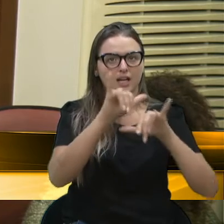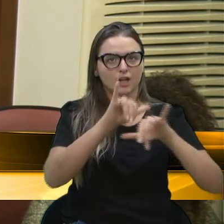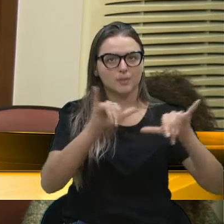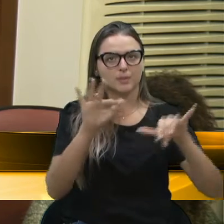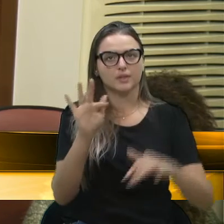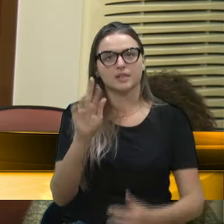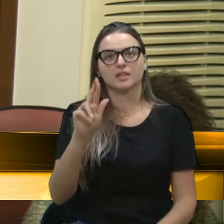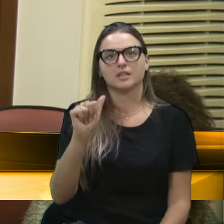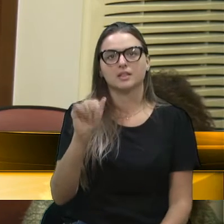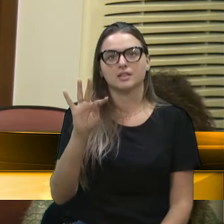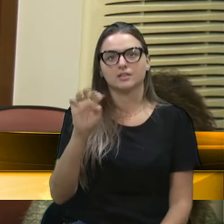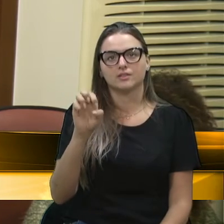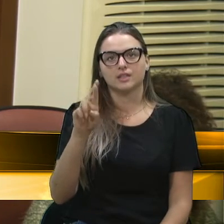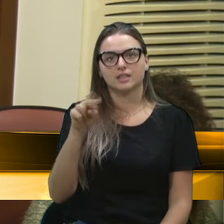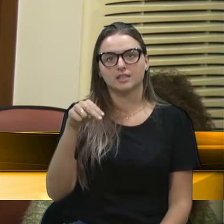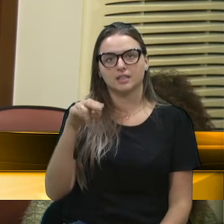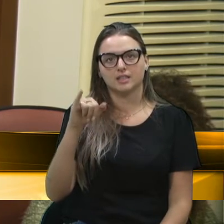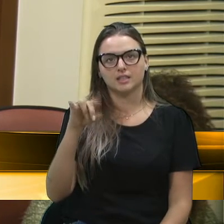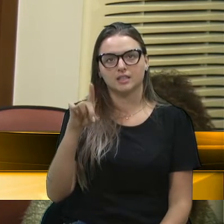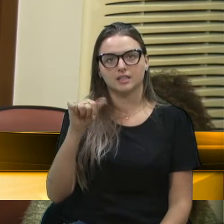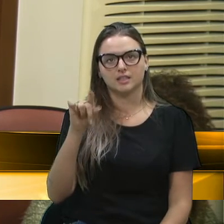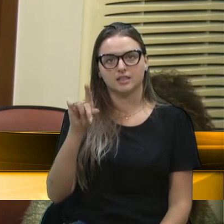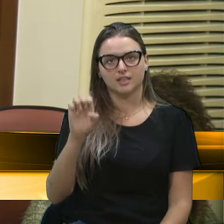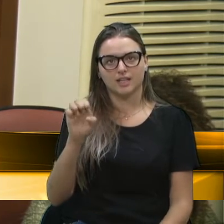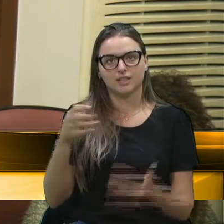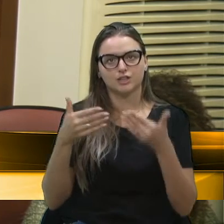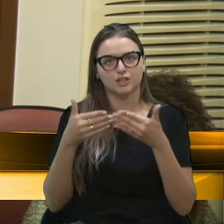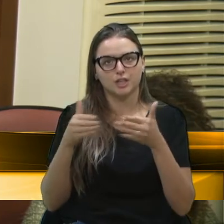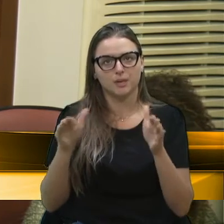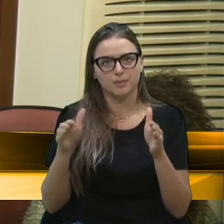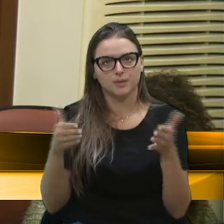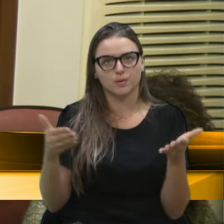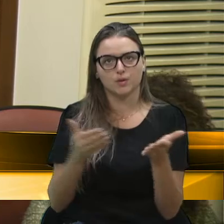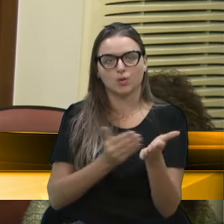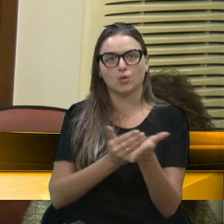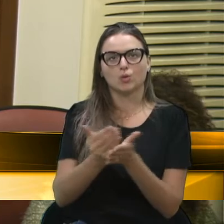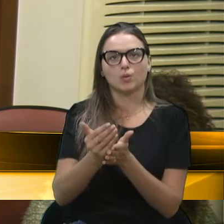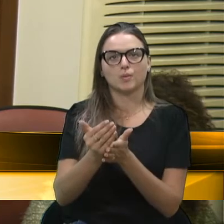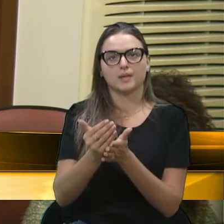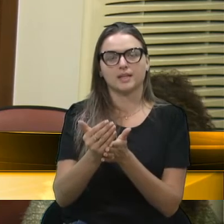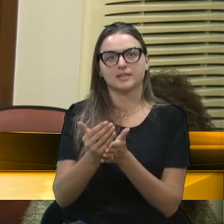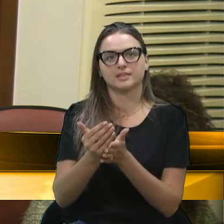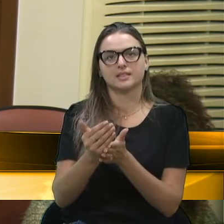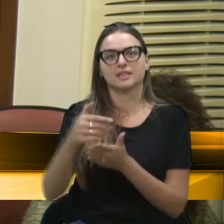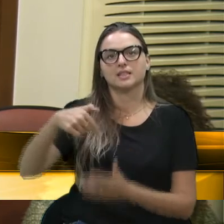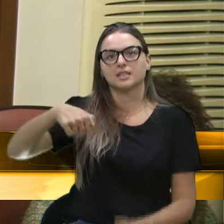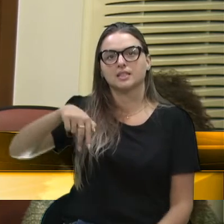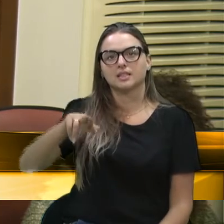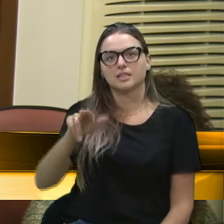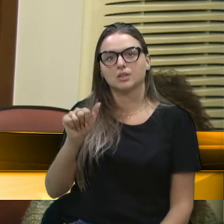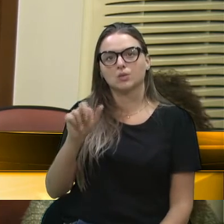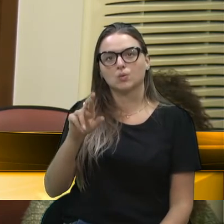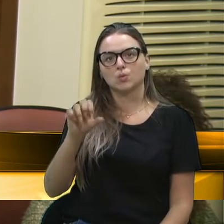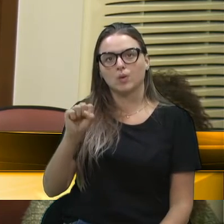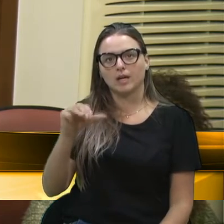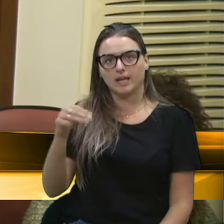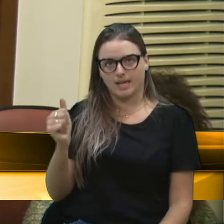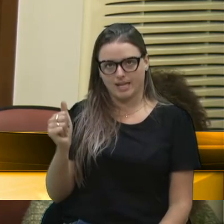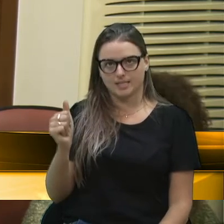ecumênica, que foi lançada, então, agora, né? A gente inicia a quaresma, e, nesse período,